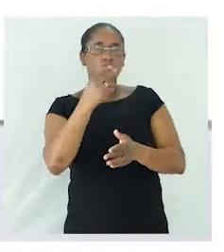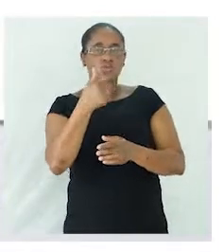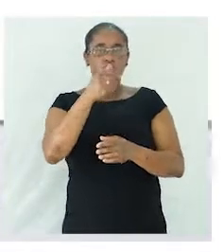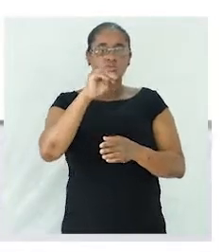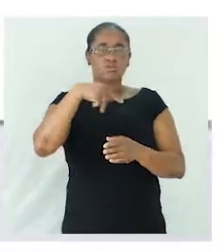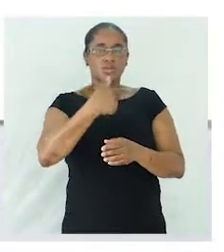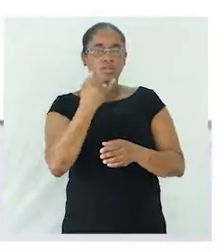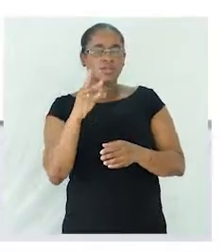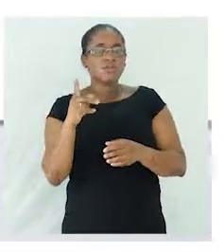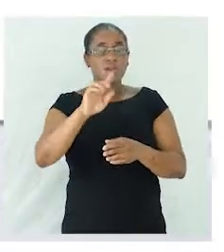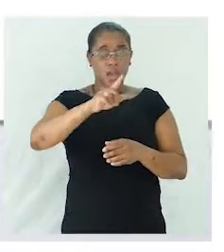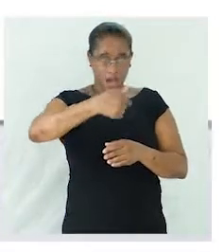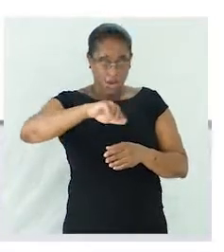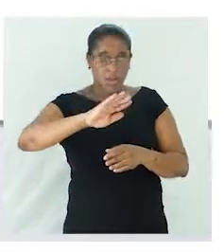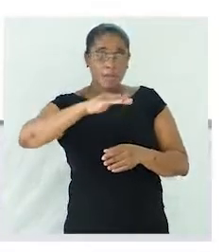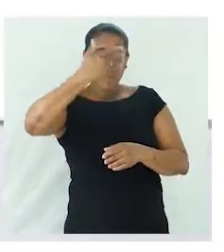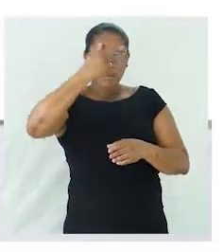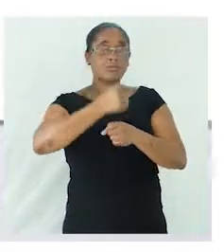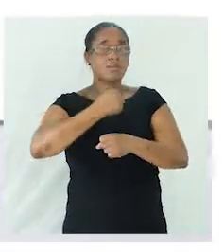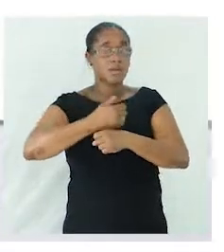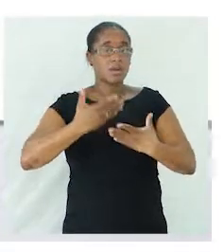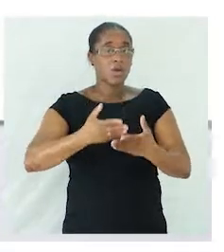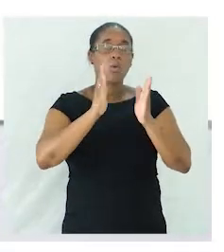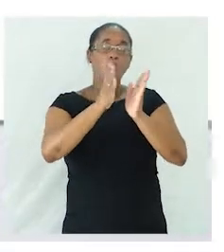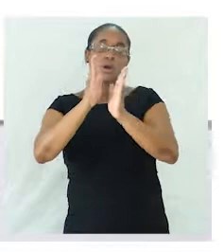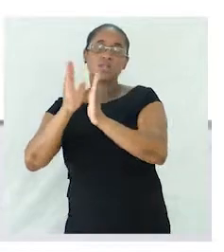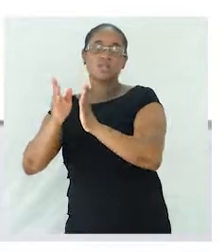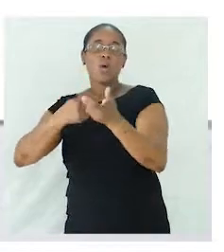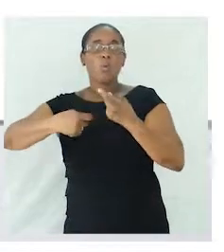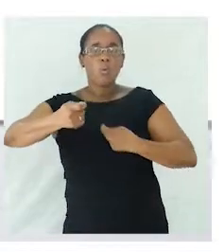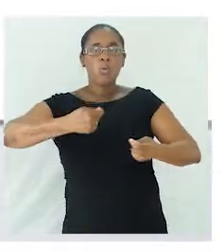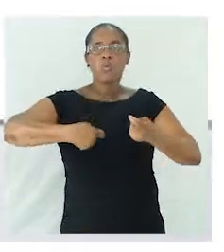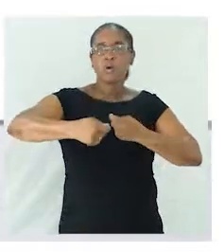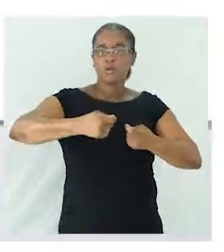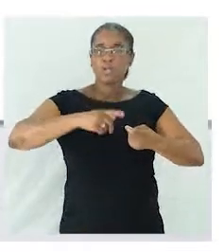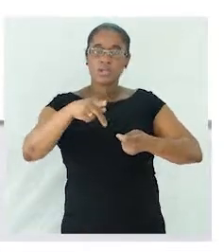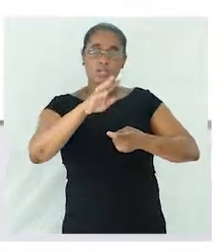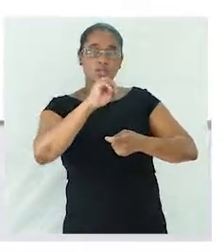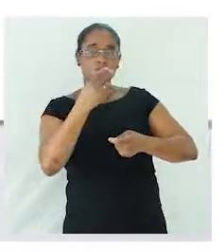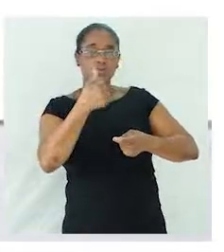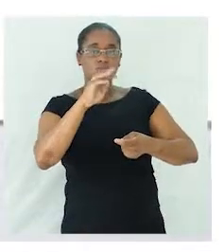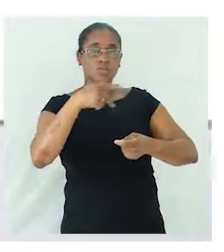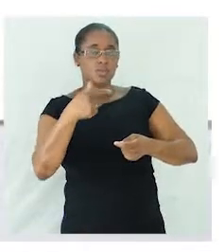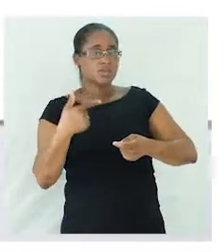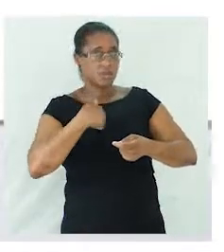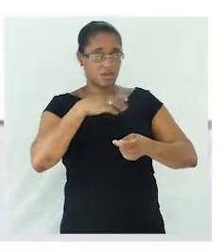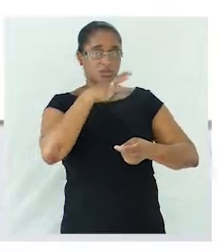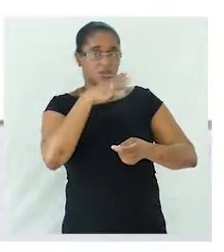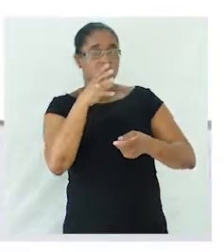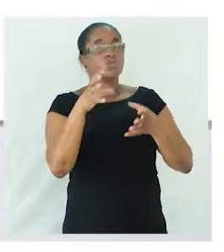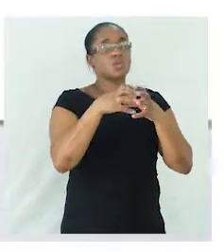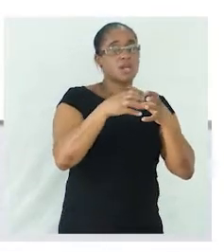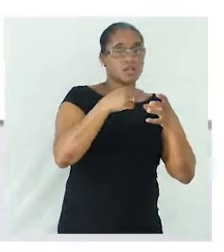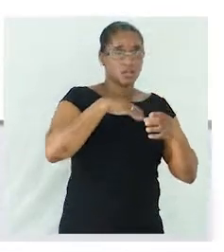primeira tarefa agora é organizar esses substantivos nas três subclasses que eu disse, próprios, comuns e comuns